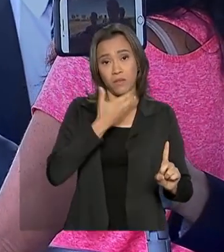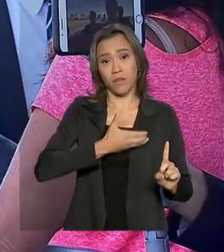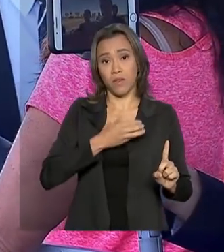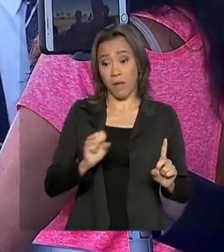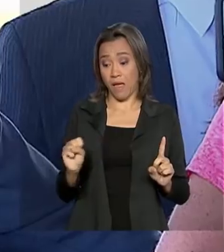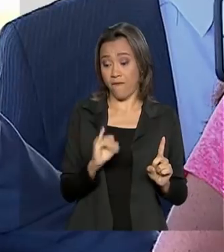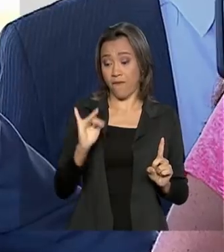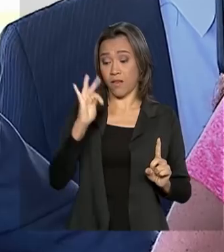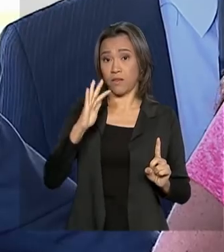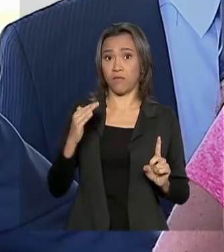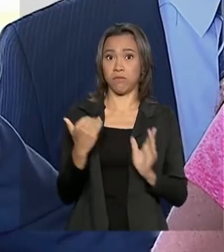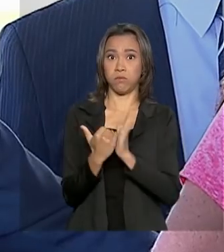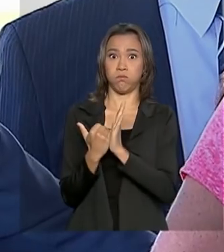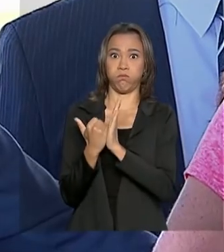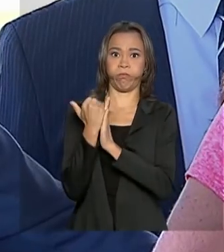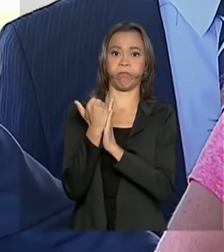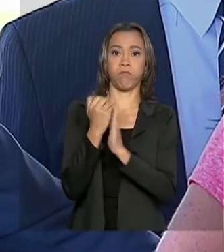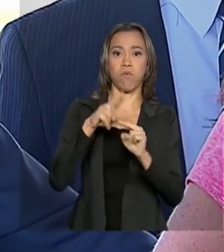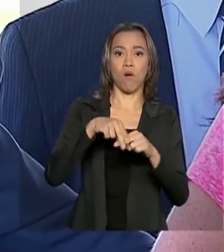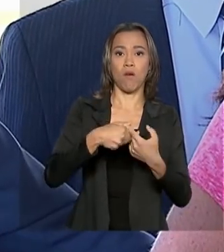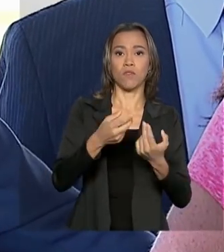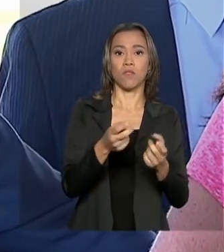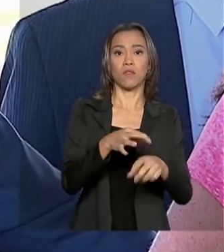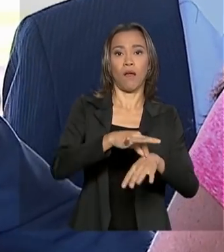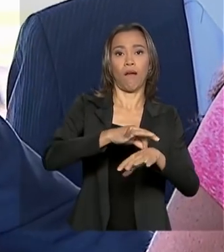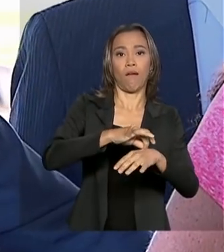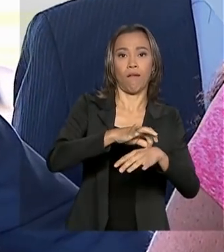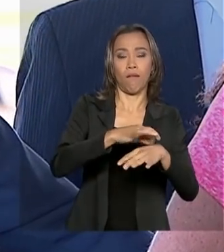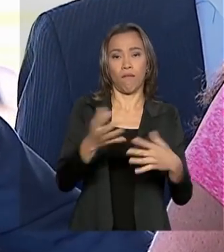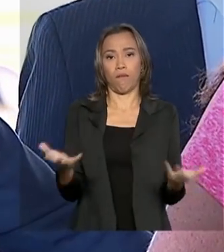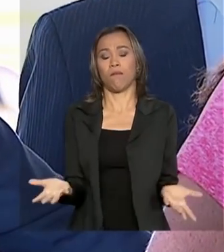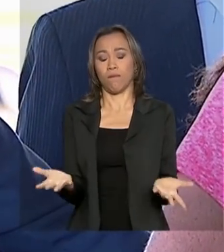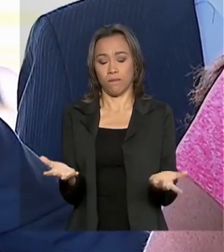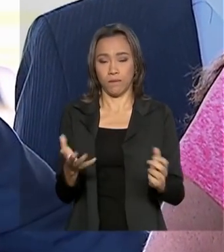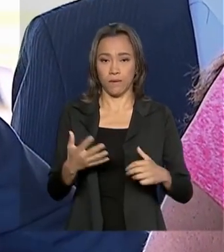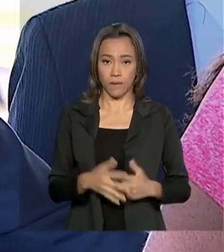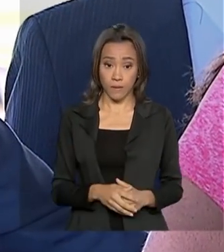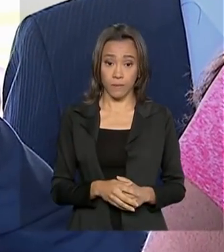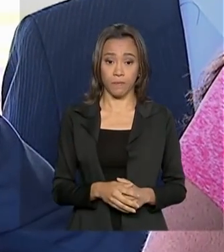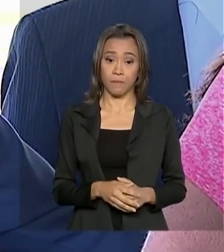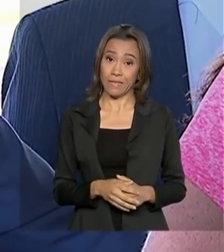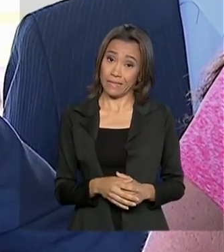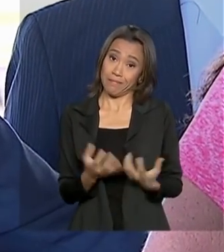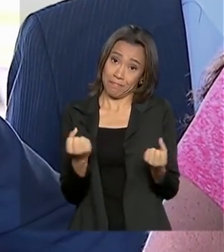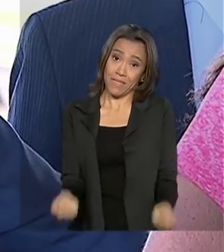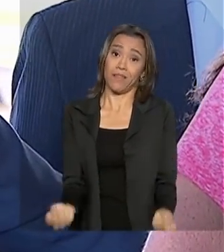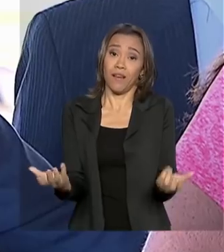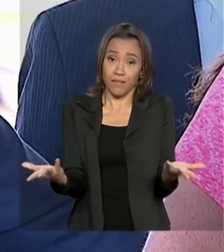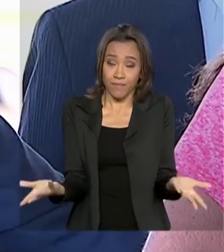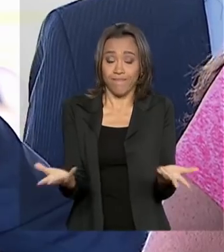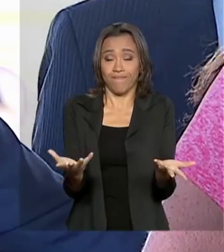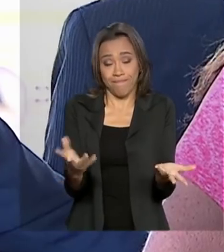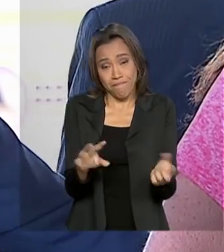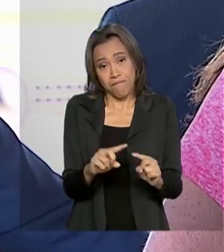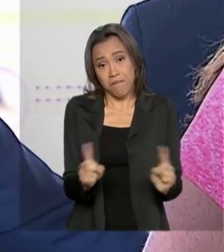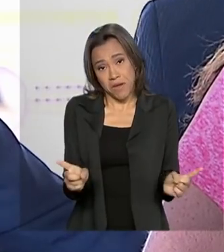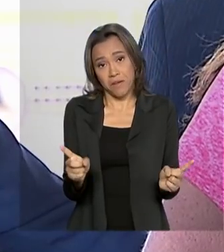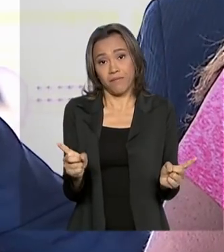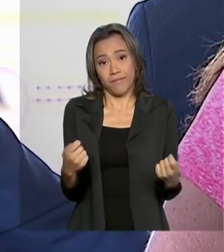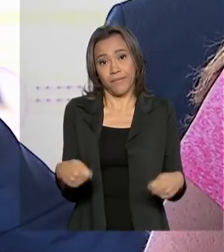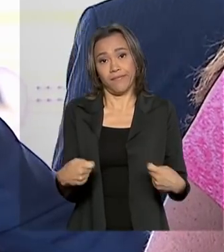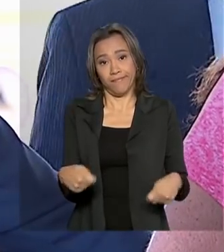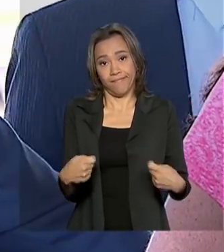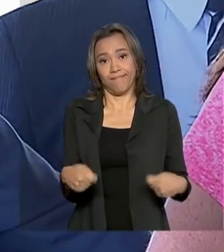preço da carne. Por causa de R$,00, os Estados Unidos estão mais ou menos R$ 300 milhões no orçamento. A barra é pesada, mas a tem que... A gente não